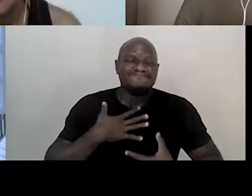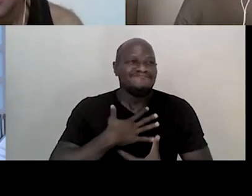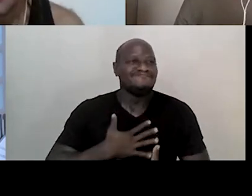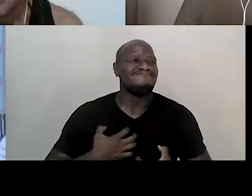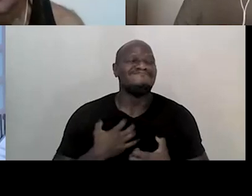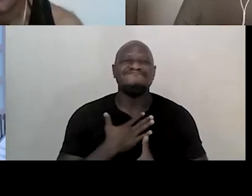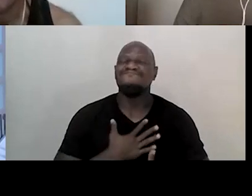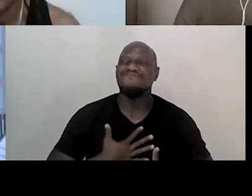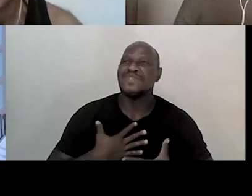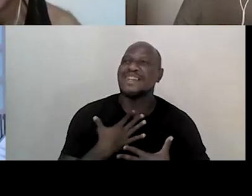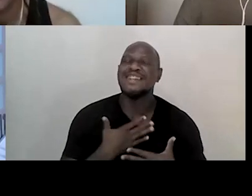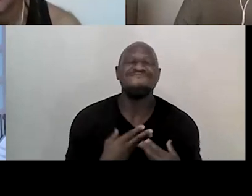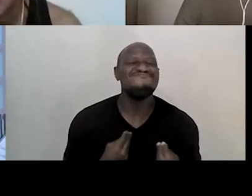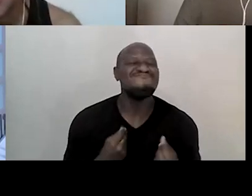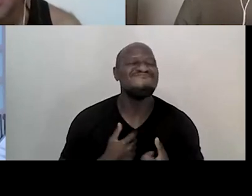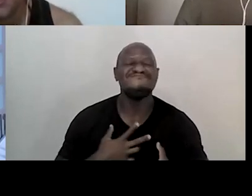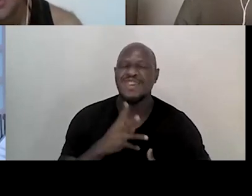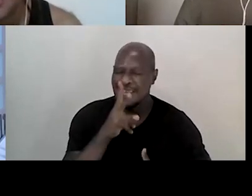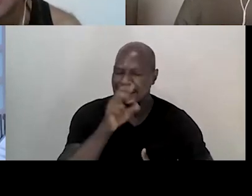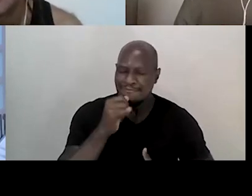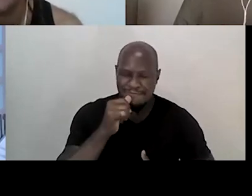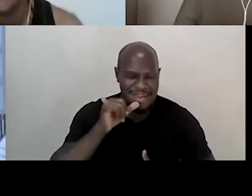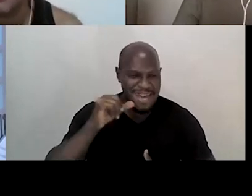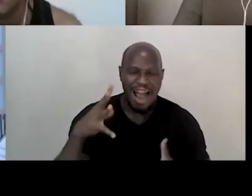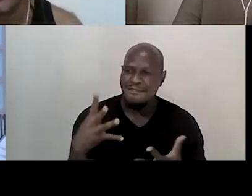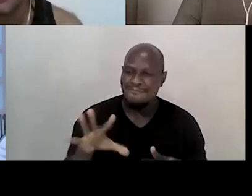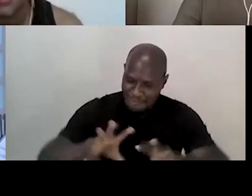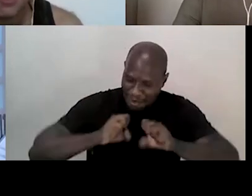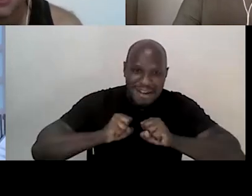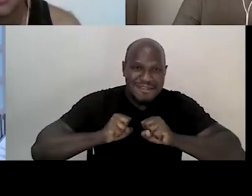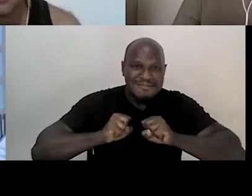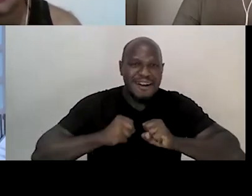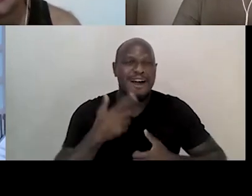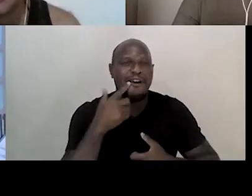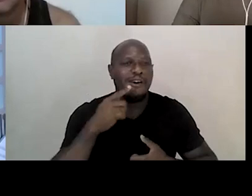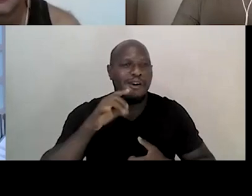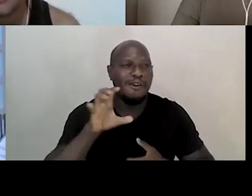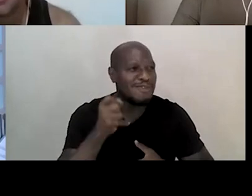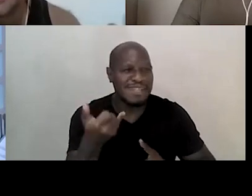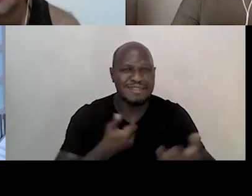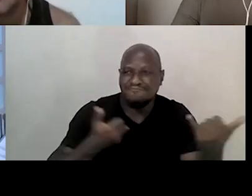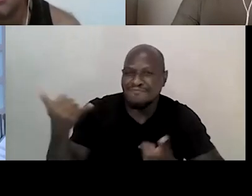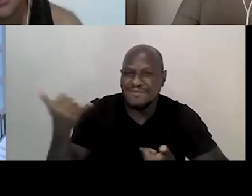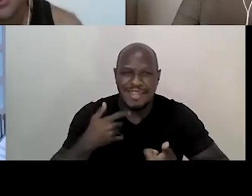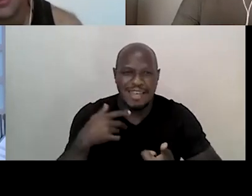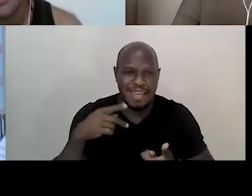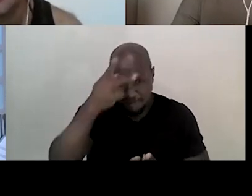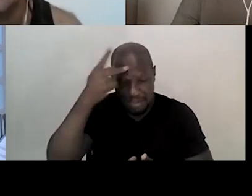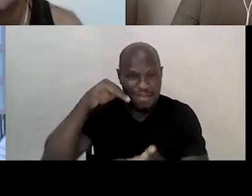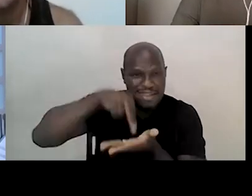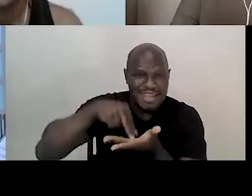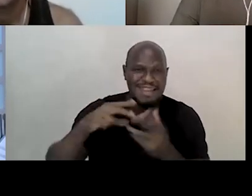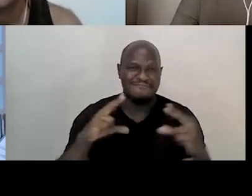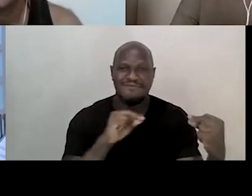força, uma energia para a gente, ouvindo todas as pessoas que aqui estão com a gente